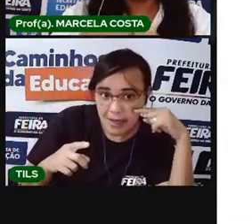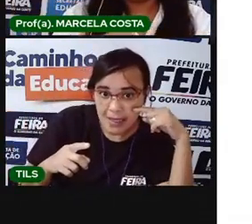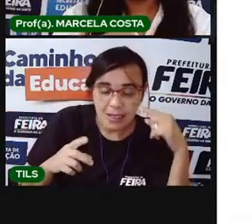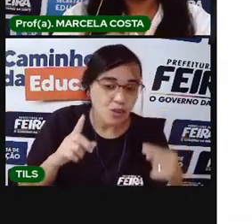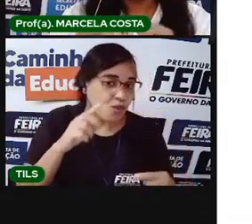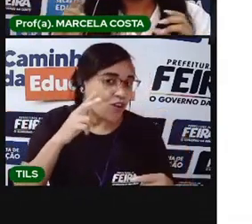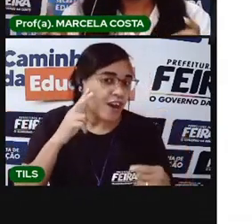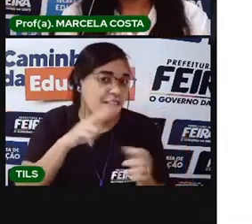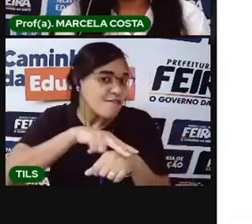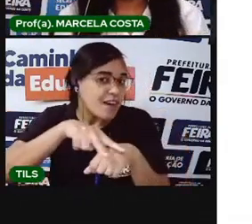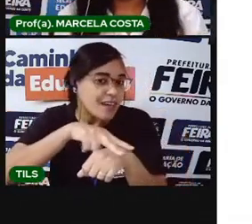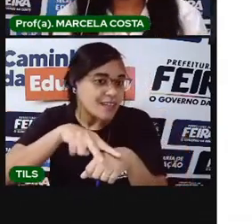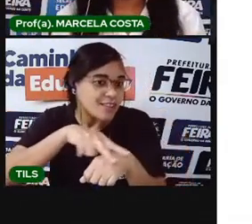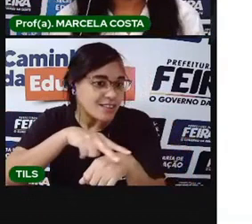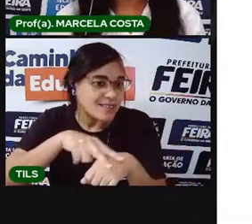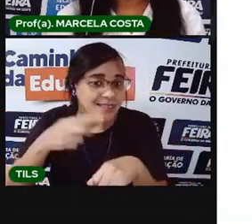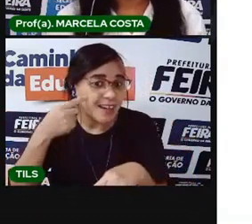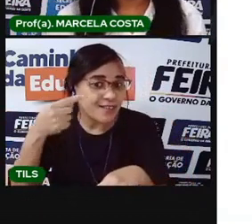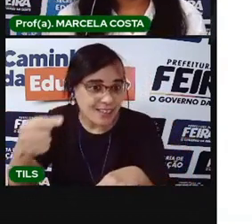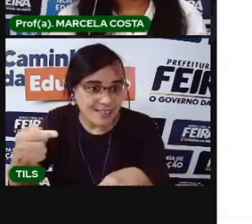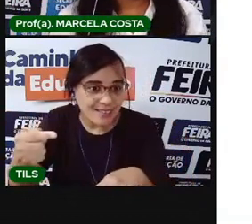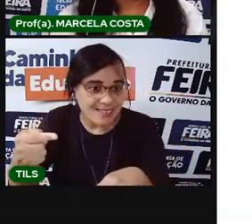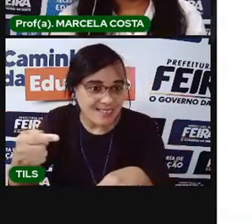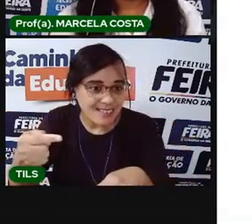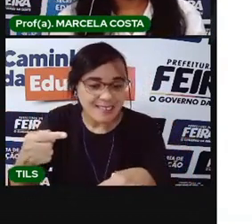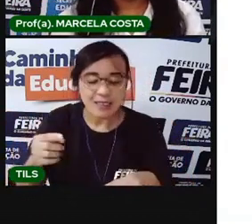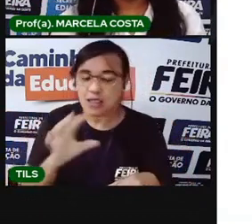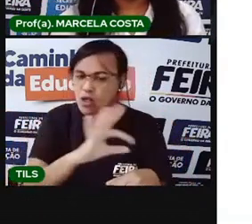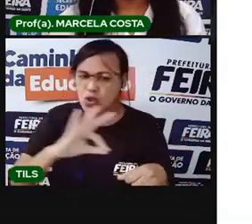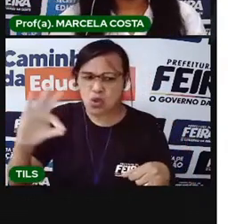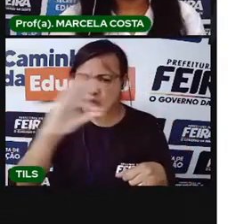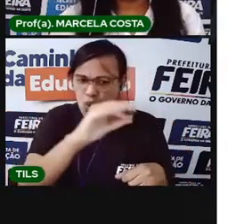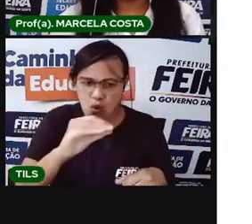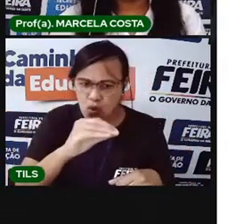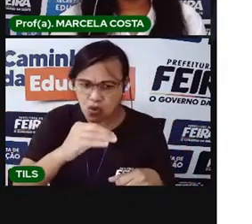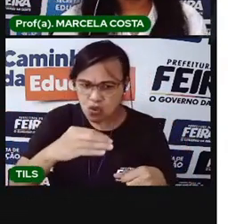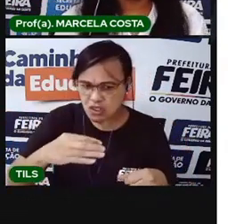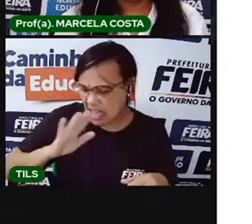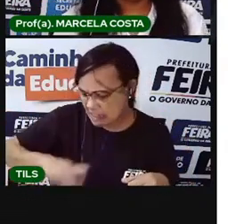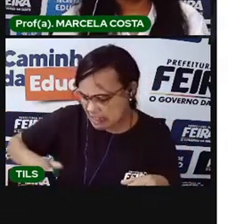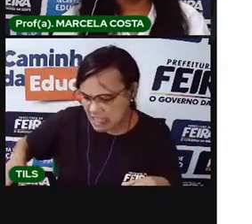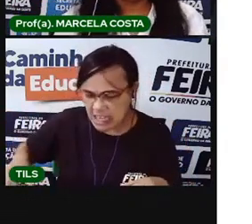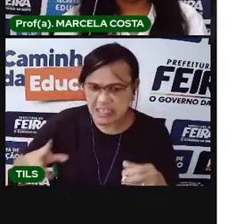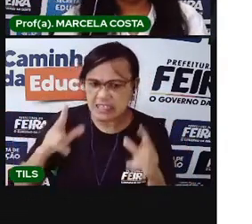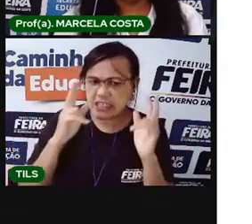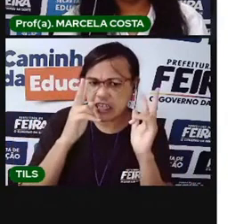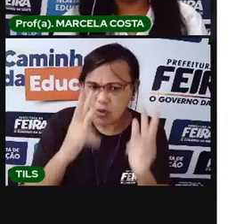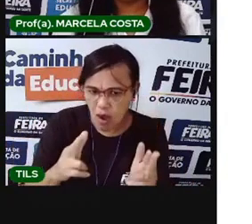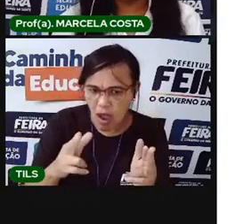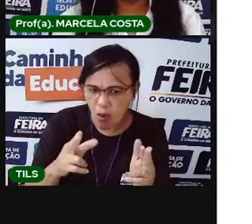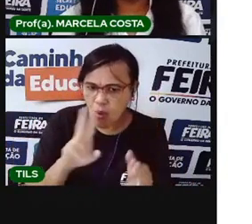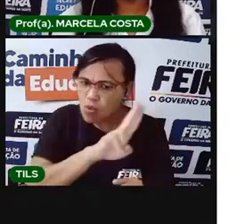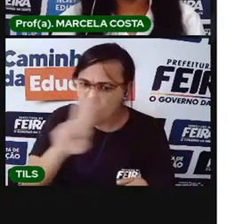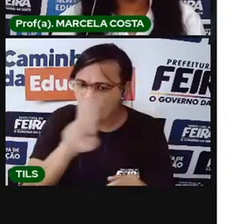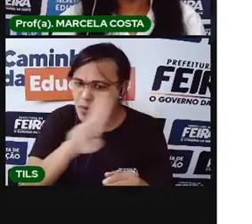do nome do pai. Mas, crianças, nem todas as crianças têm o nome da mãe, o nome do pai do sobrenome.